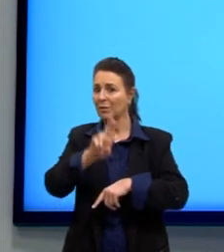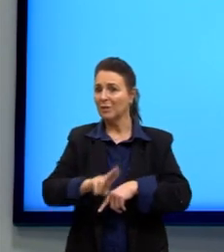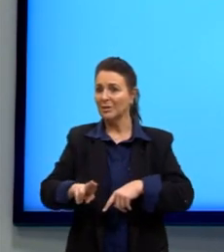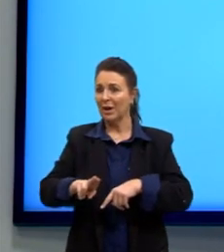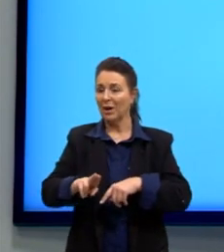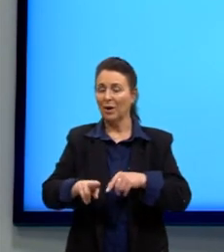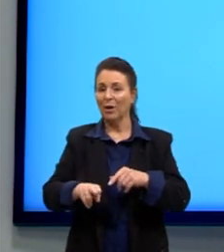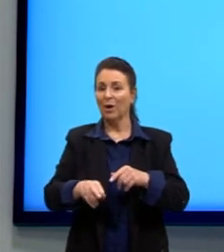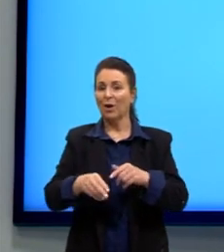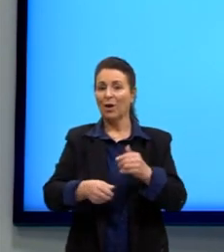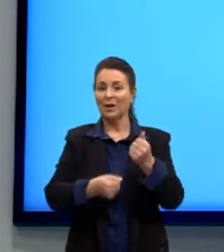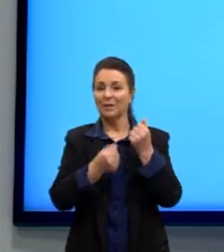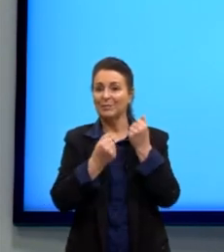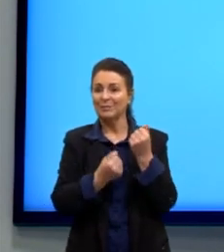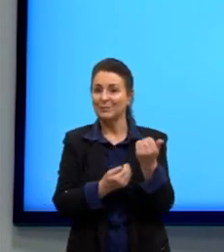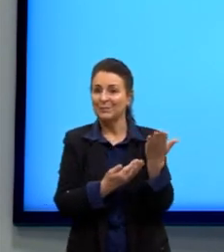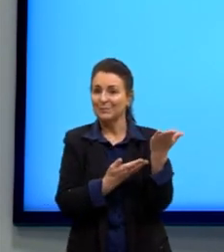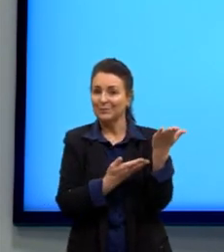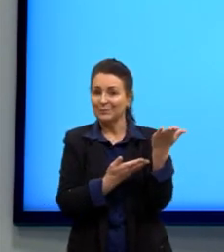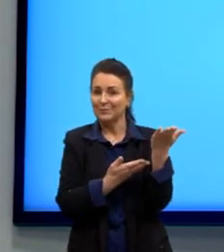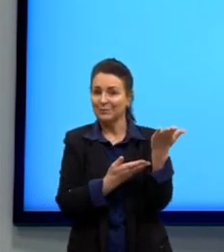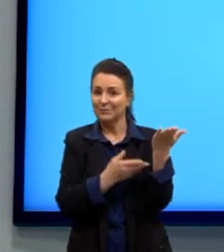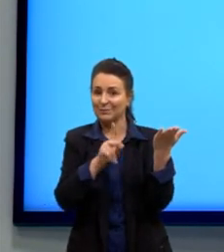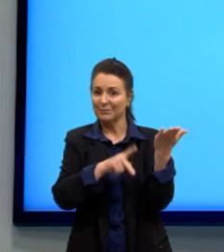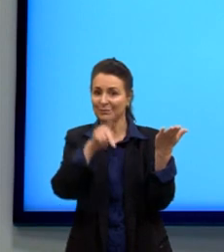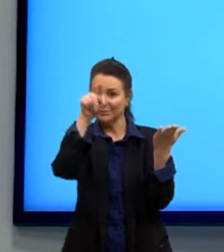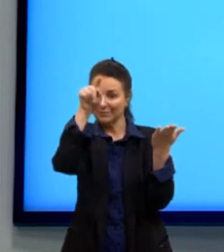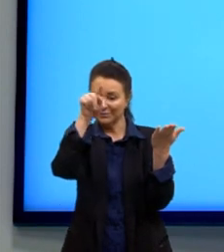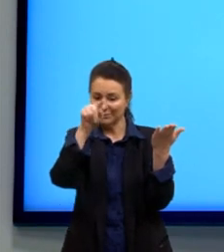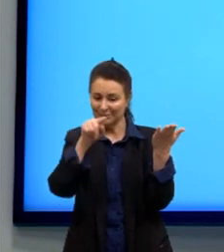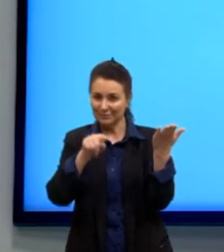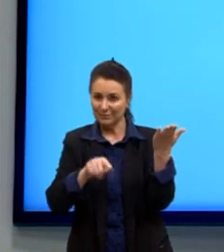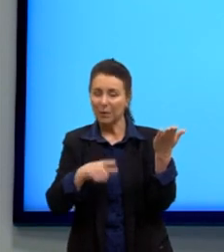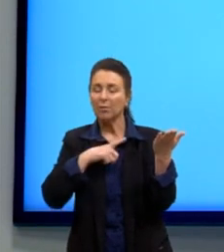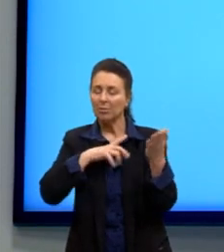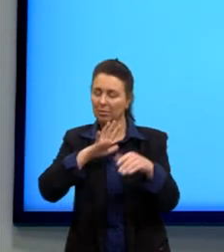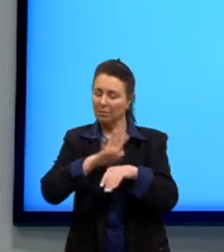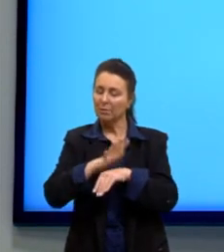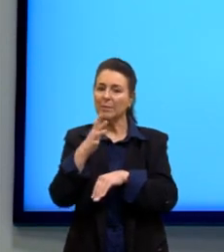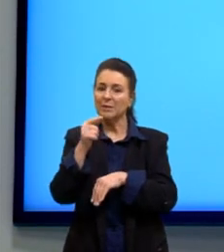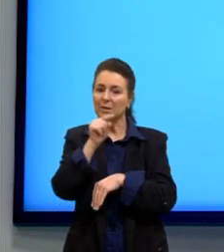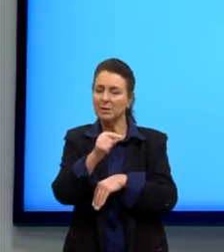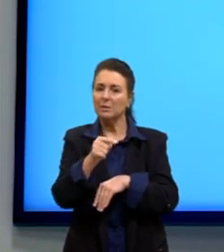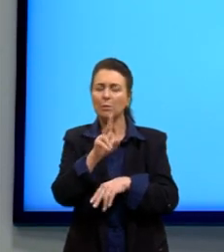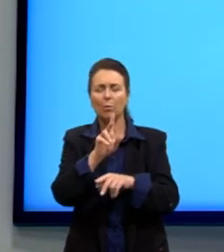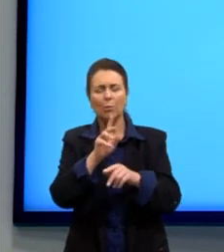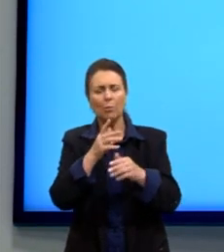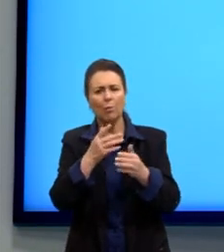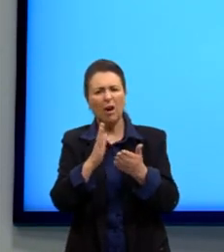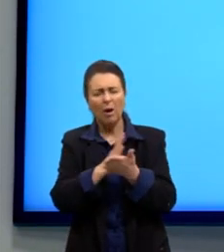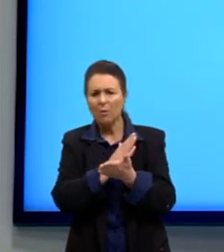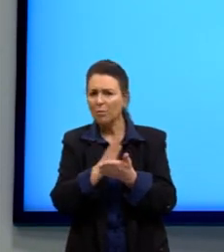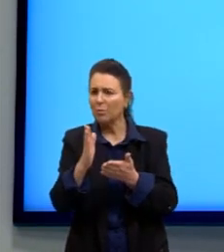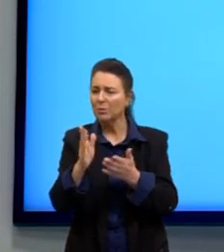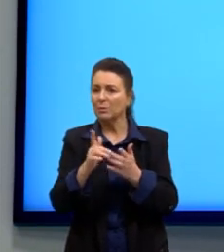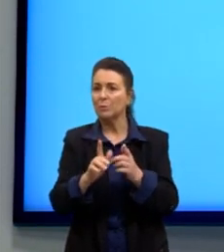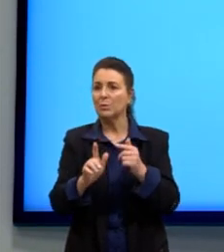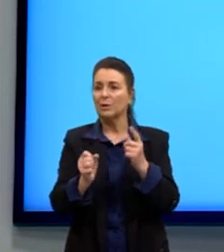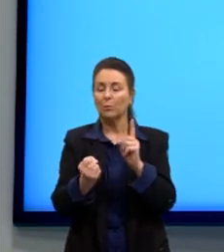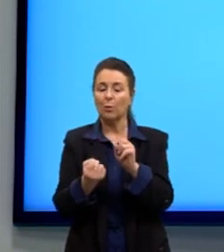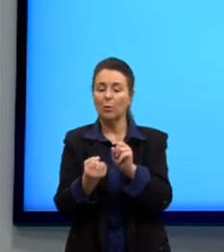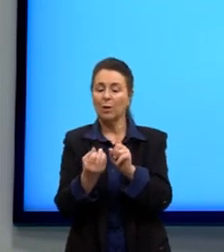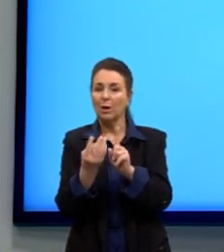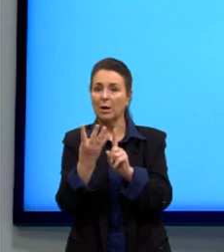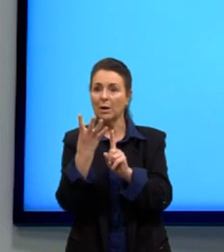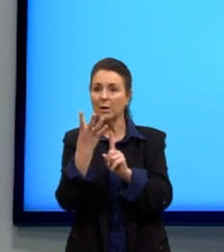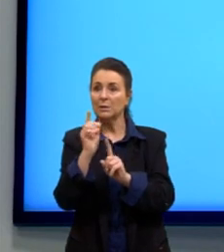materiais aqui como exemplo, tá? Existem outros, claro, né, que são só alguns exemplos. Então, para gases, o mais comum que a